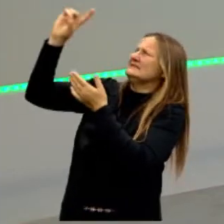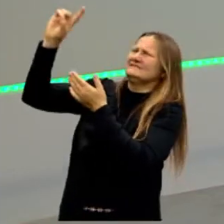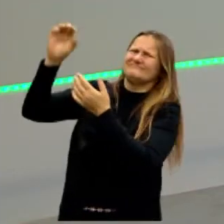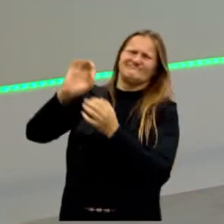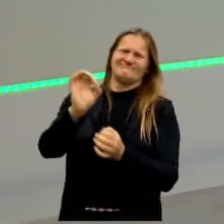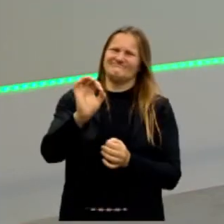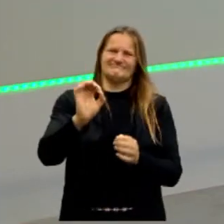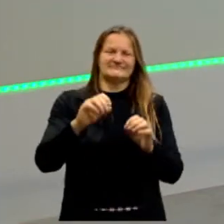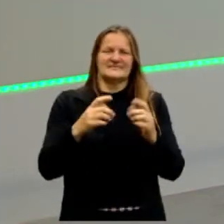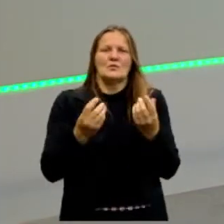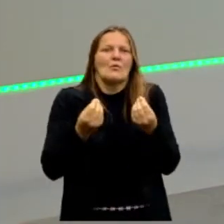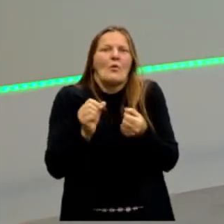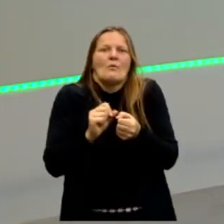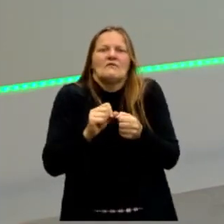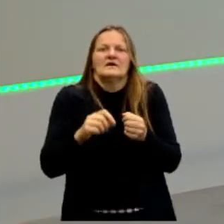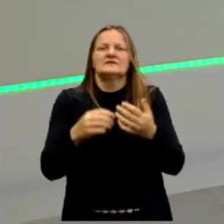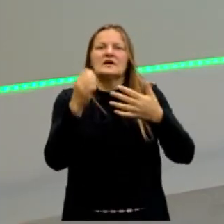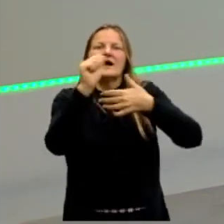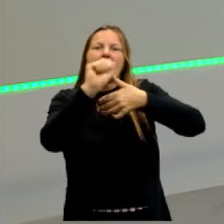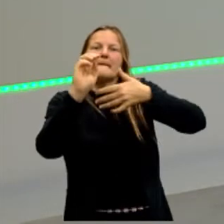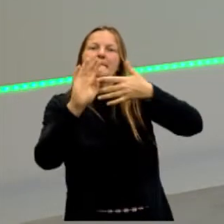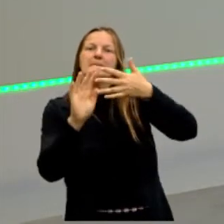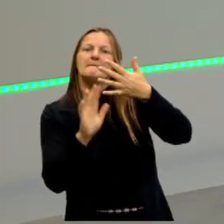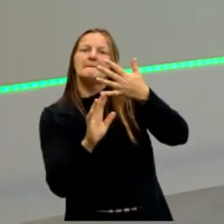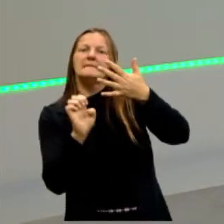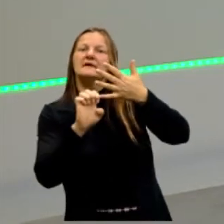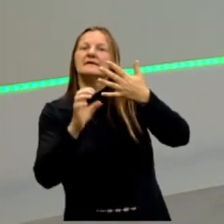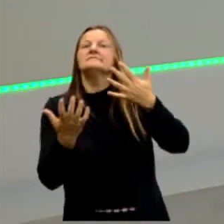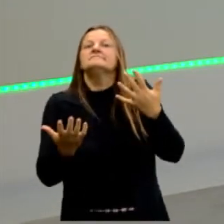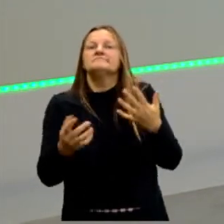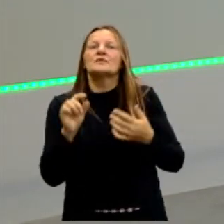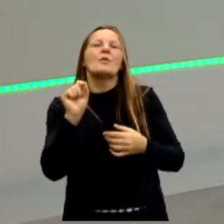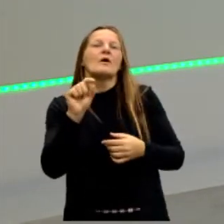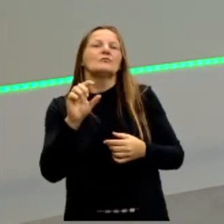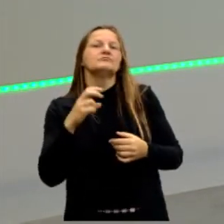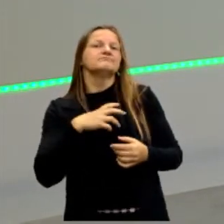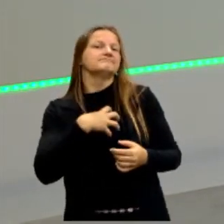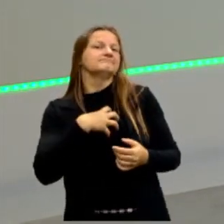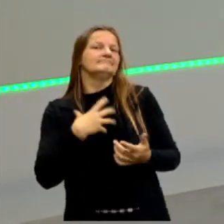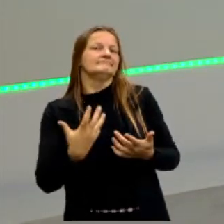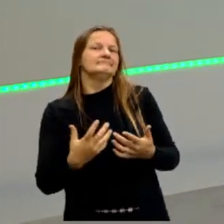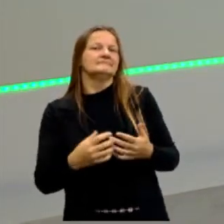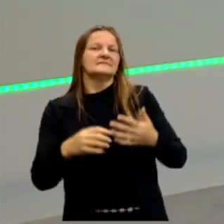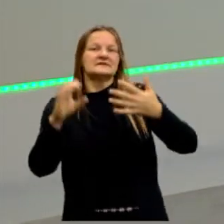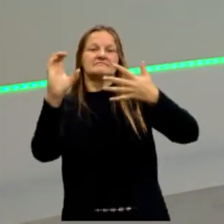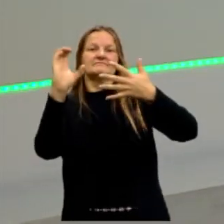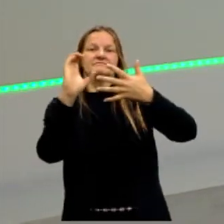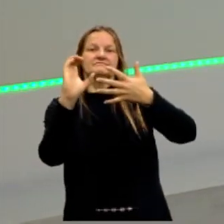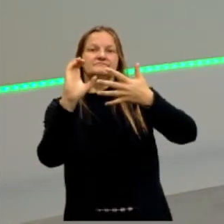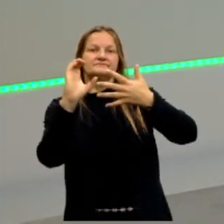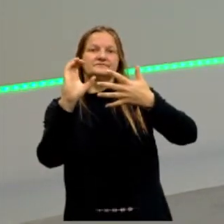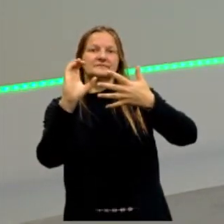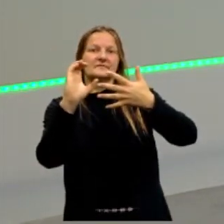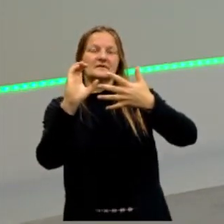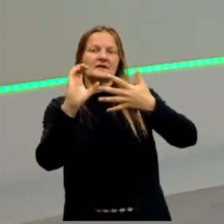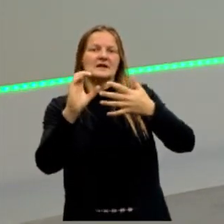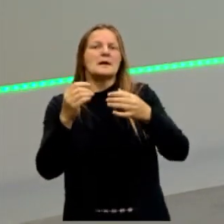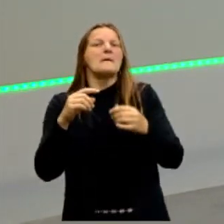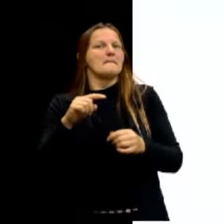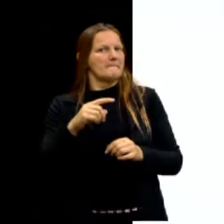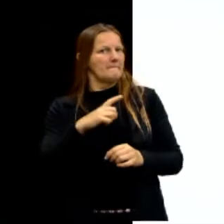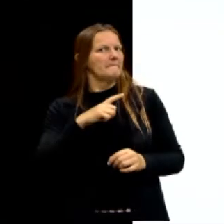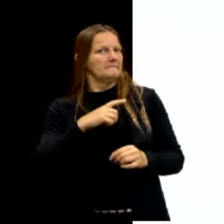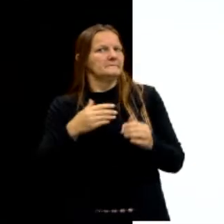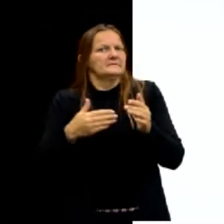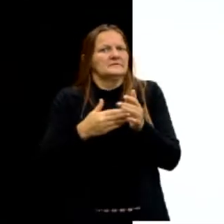que fala. Então, qual a alternativa faz sentido? Letra C. Mesmo limitada,